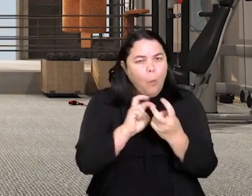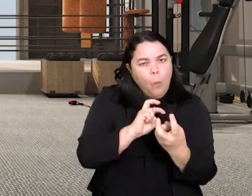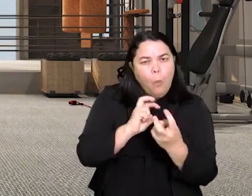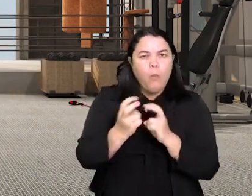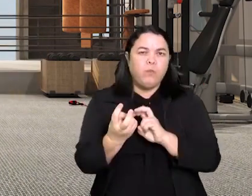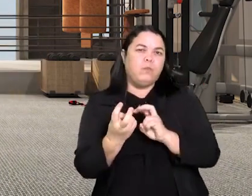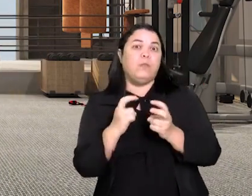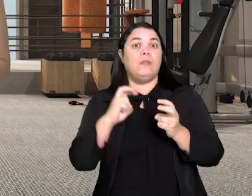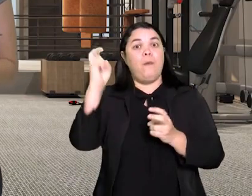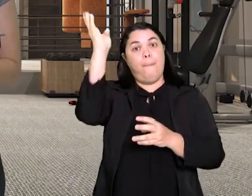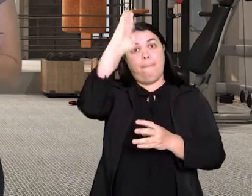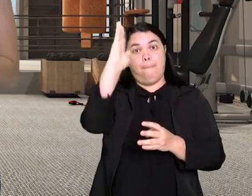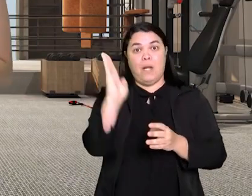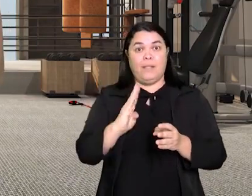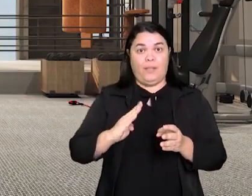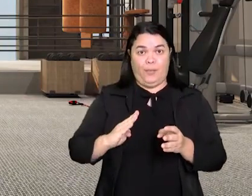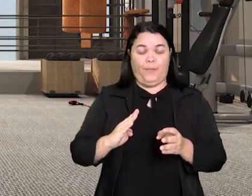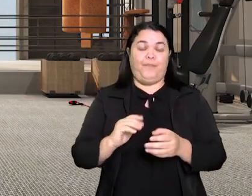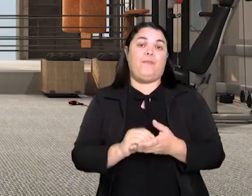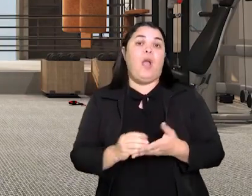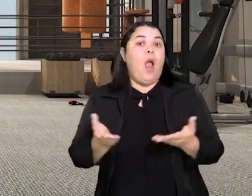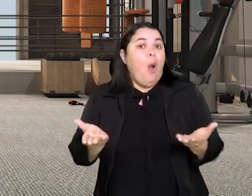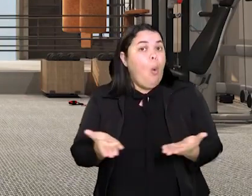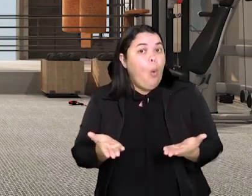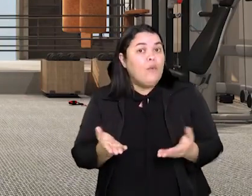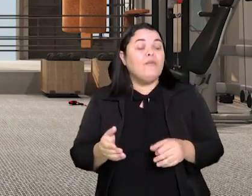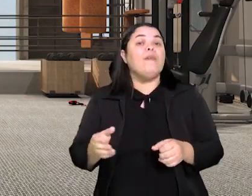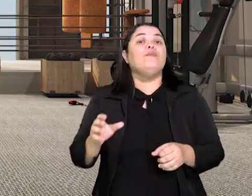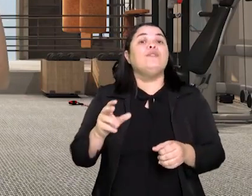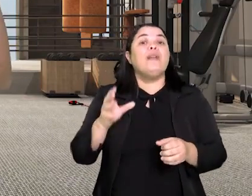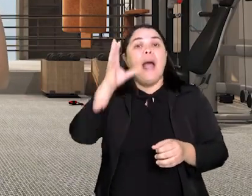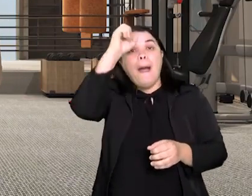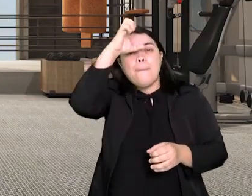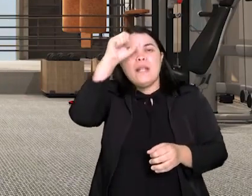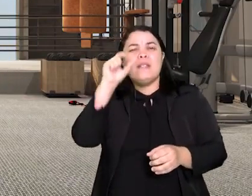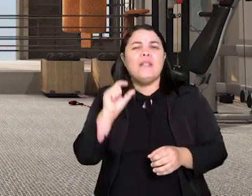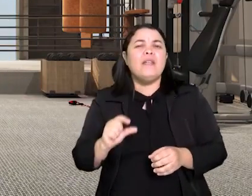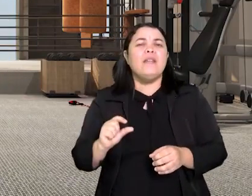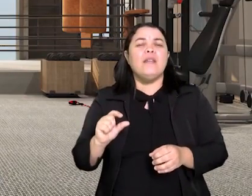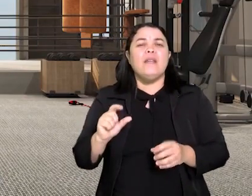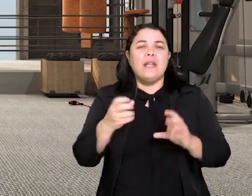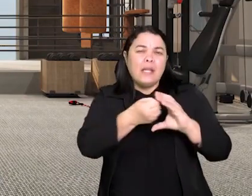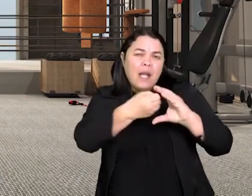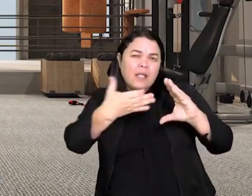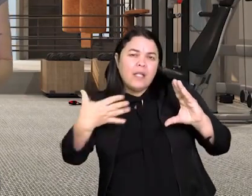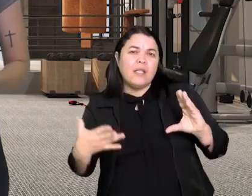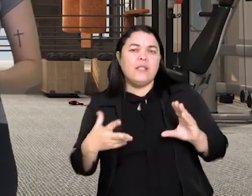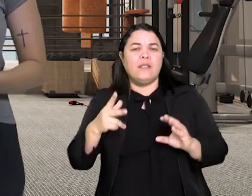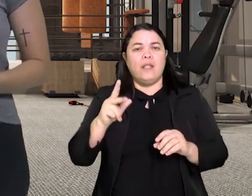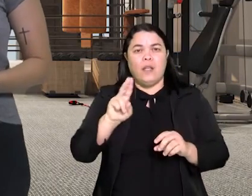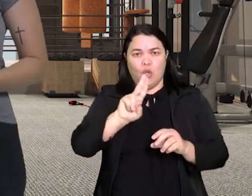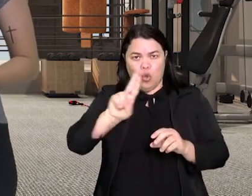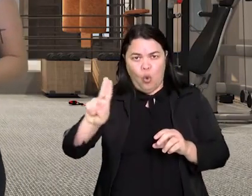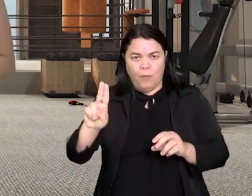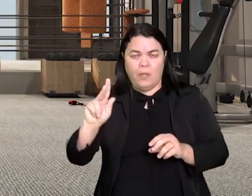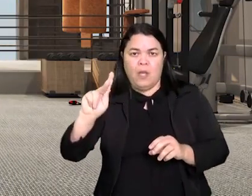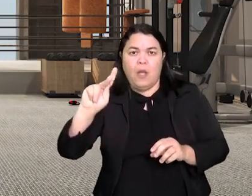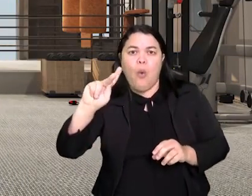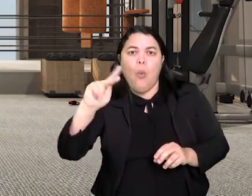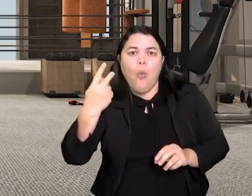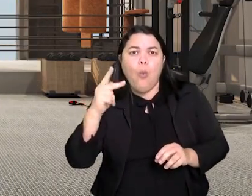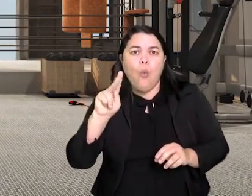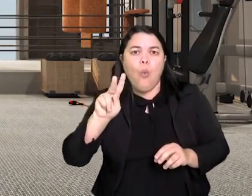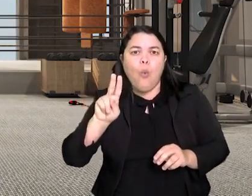Hoje, vamos aprender um pouco as características do Ucauca. É uma luta de origem brasileira,